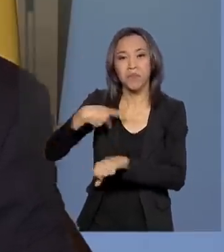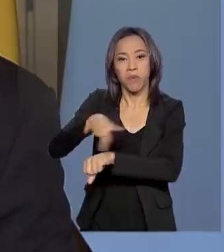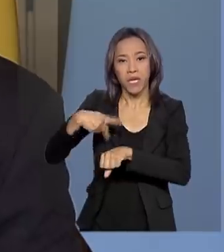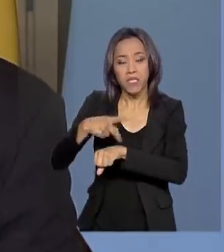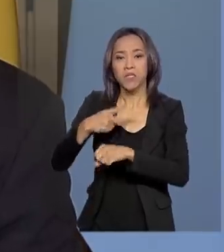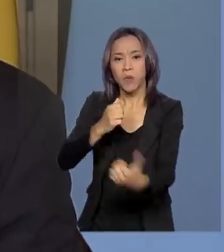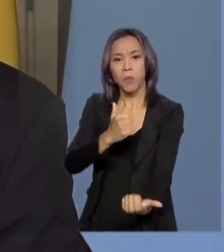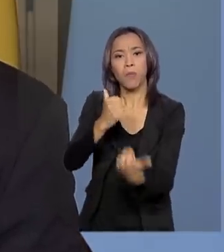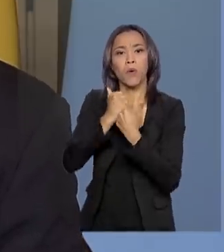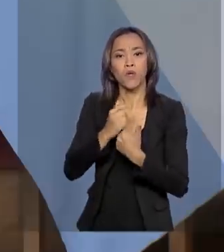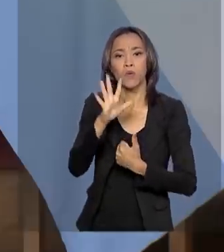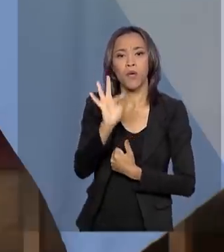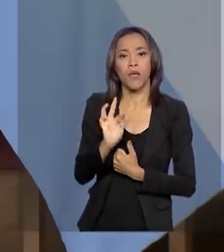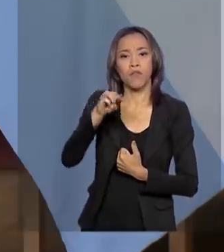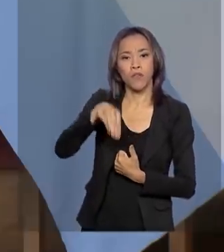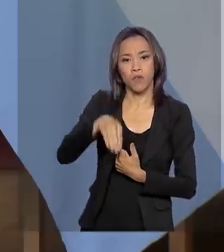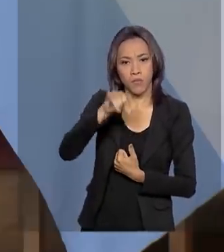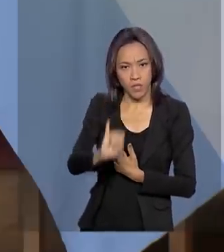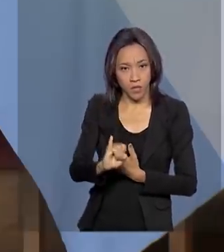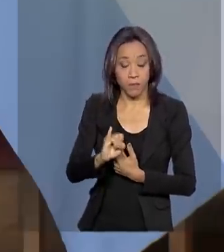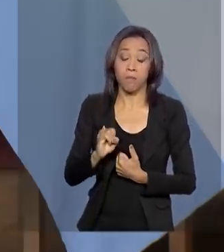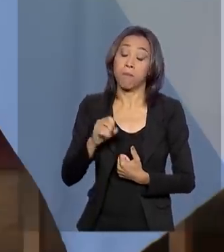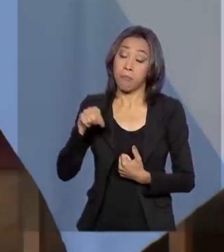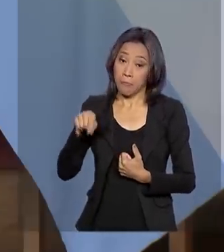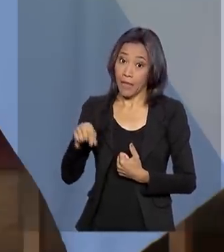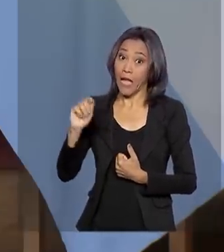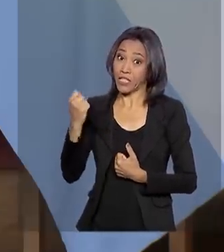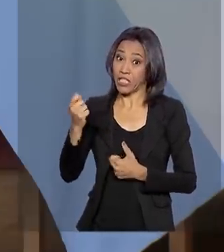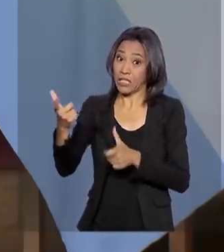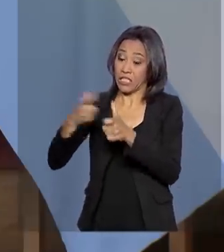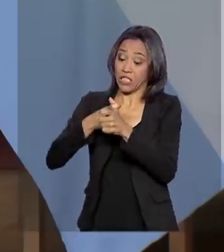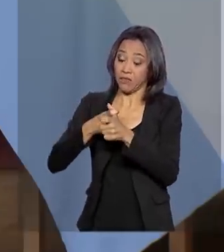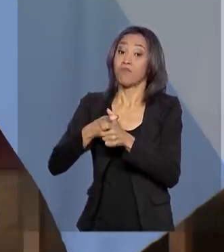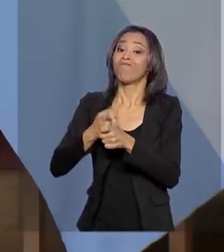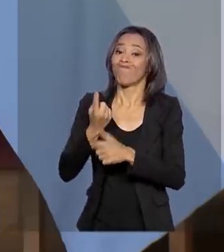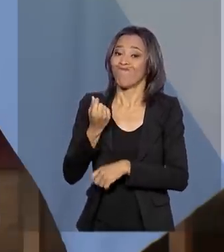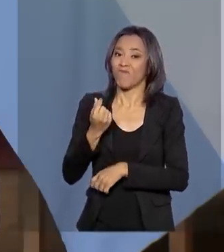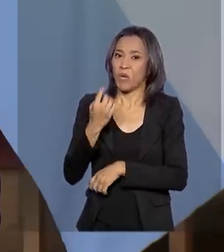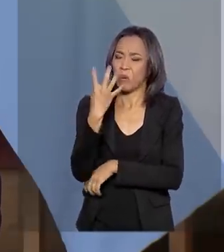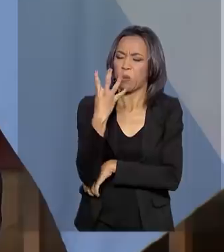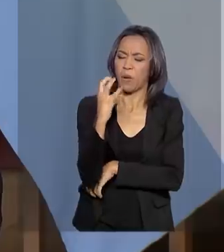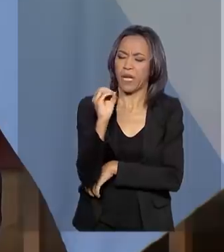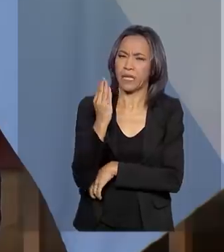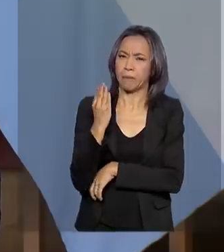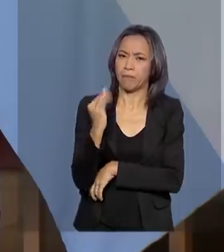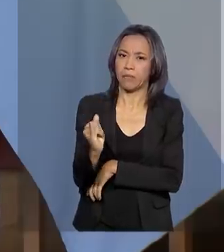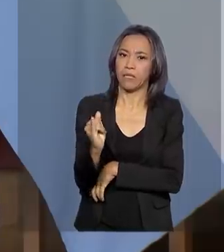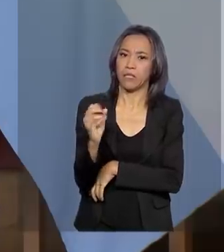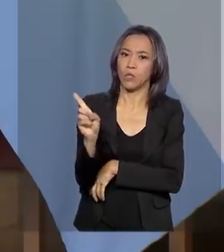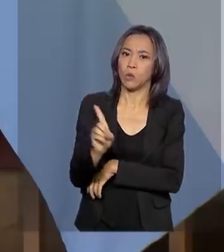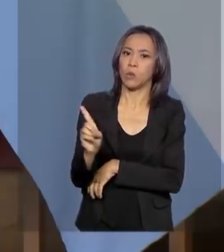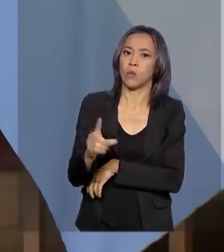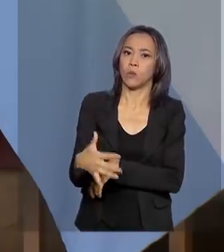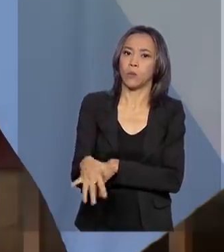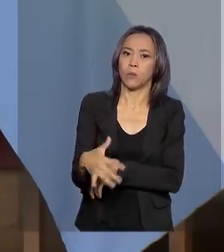Internacional. A Argentina deve ao FMI cerca de 40 bilhões de dólares.